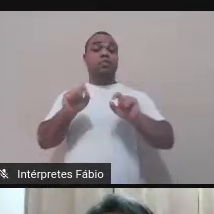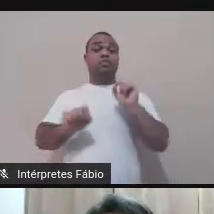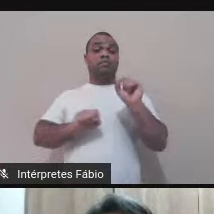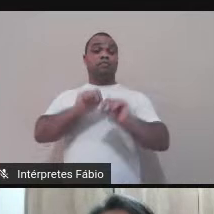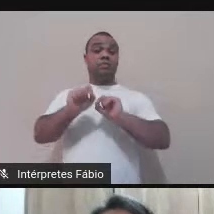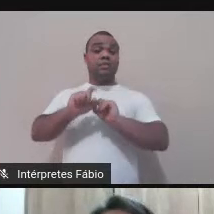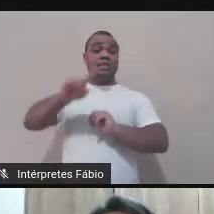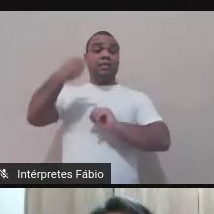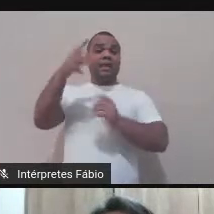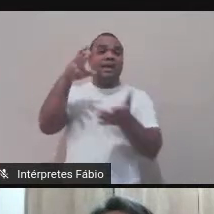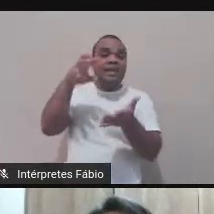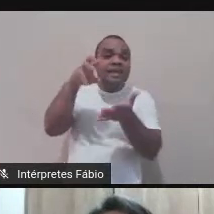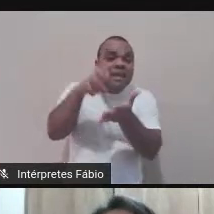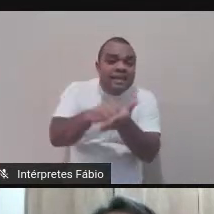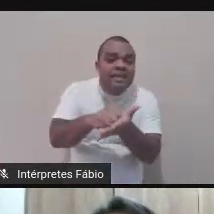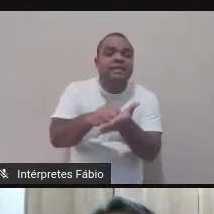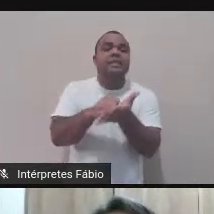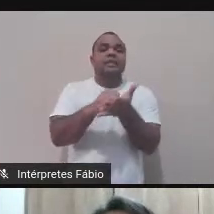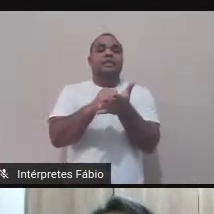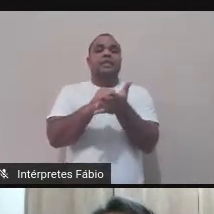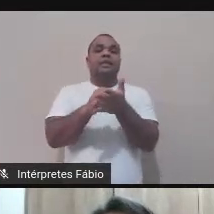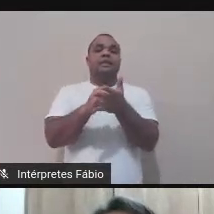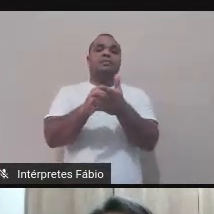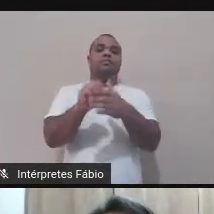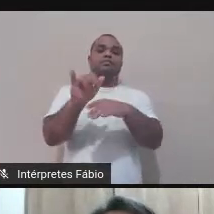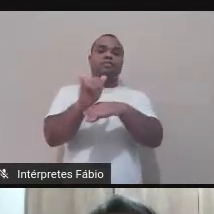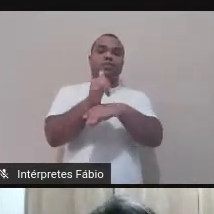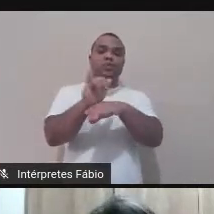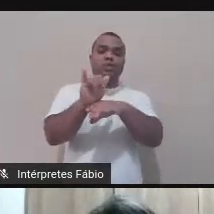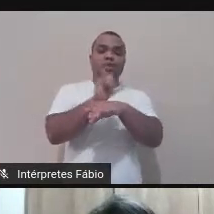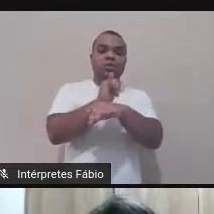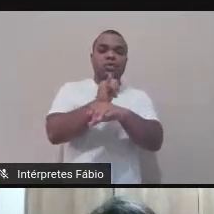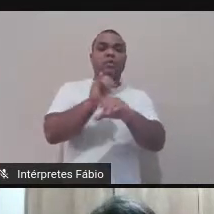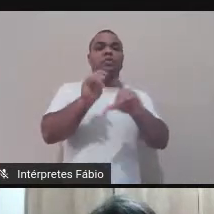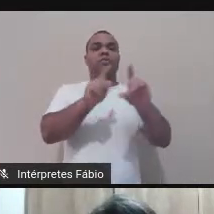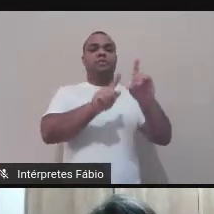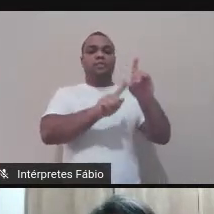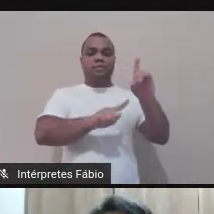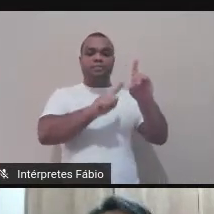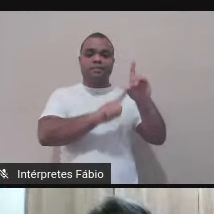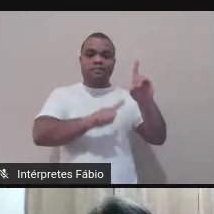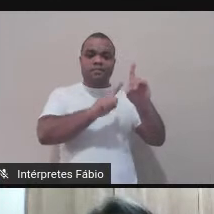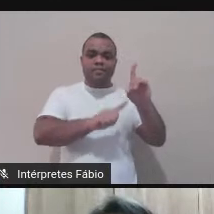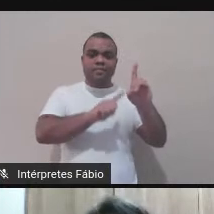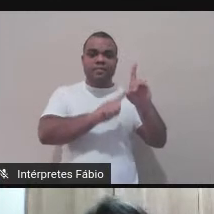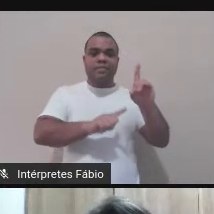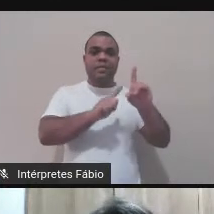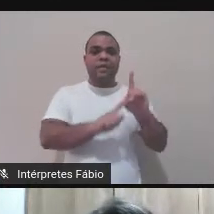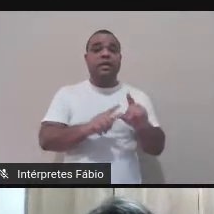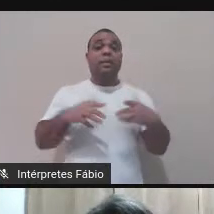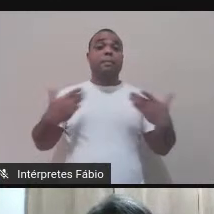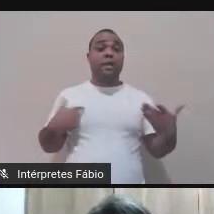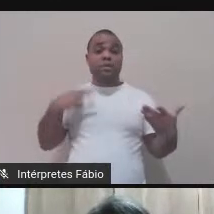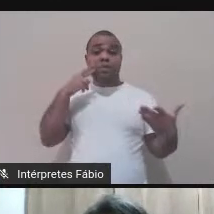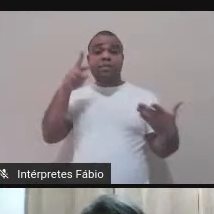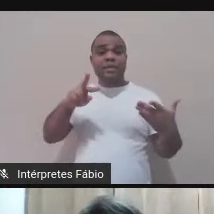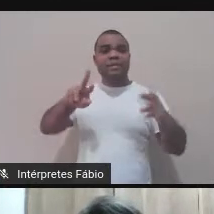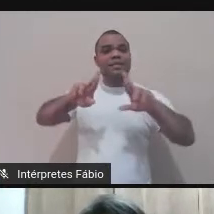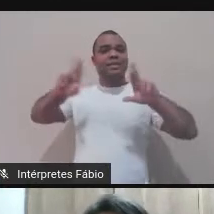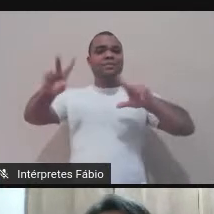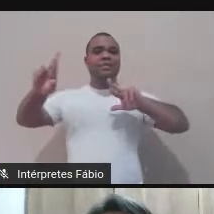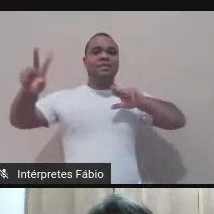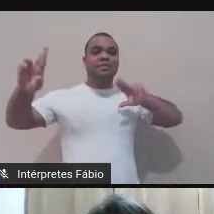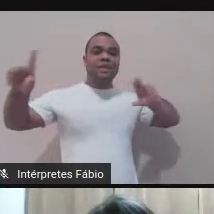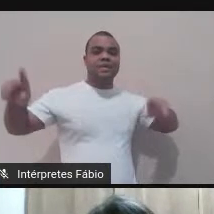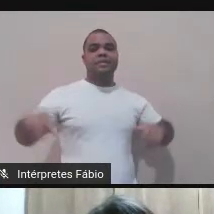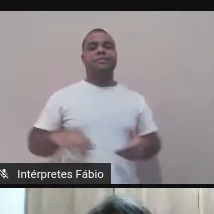intrínsecas que é a efemeridade desse momento aqui agora. Então, em poucas palavras, os